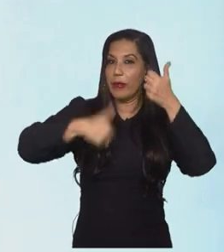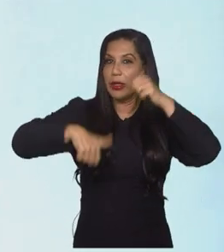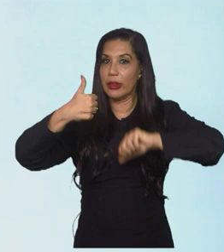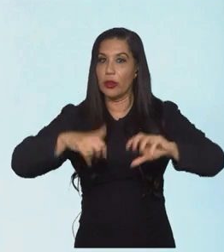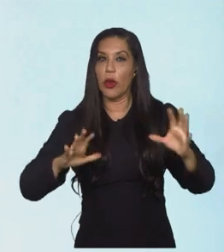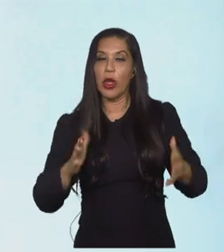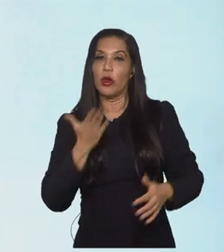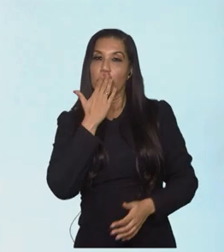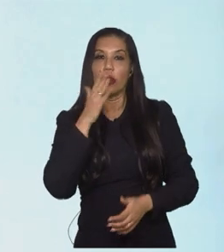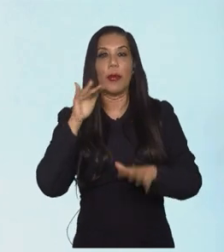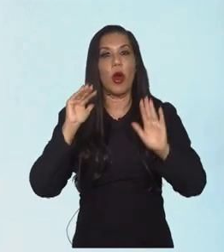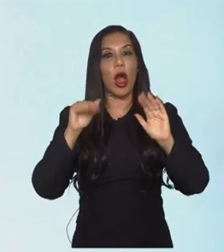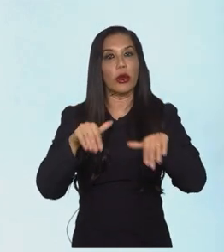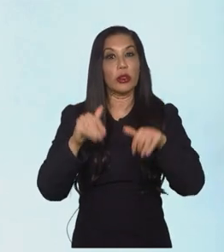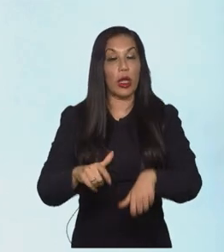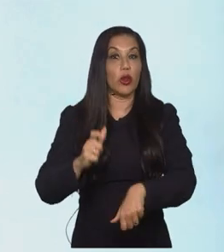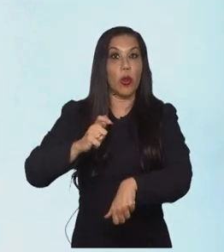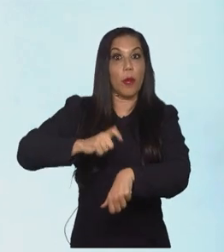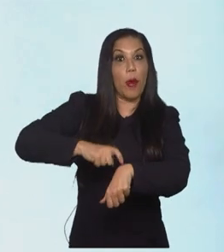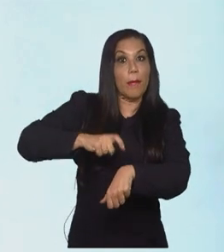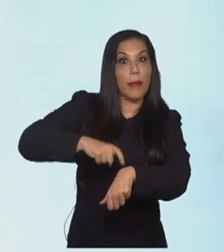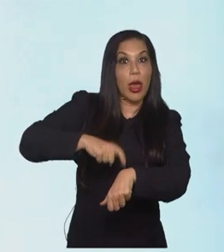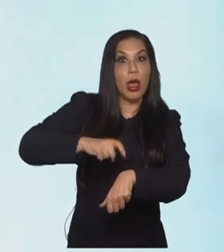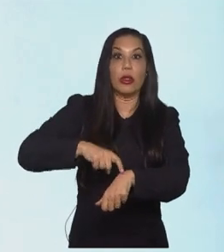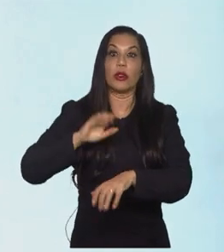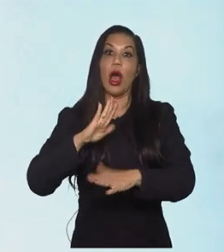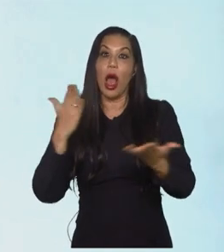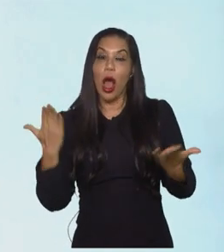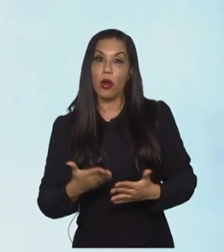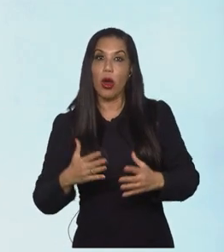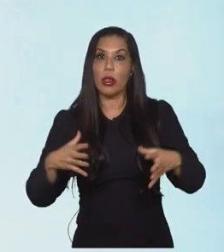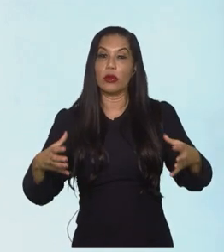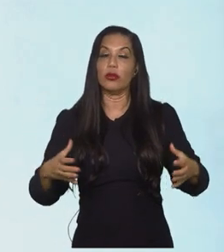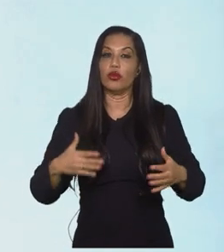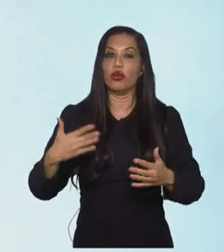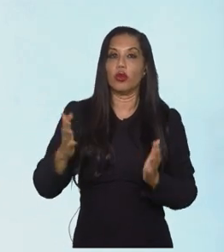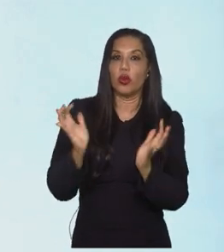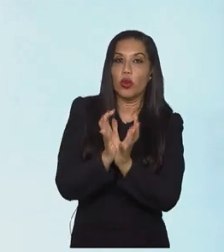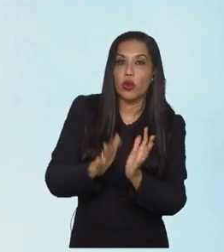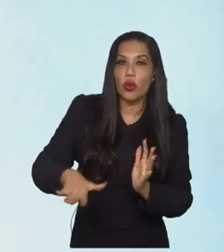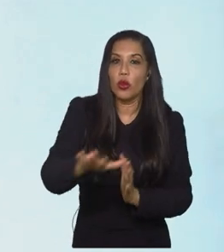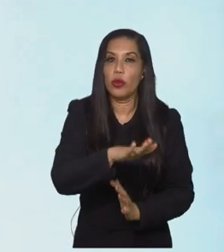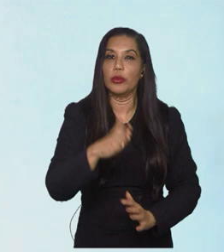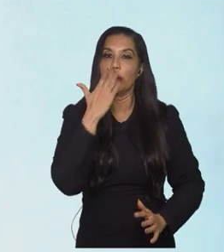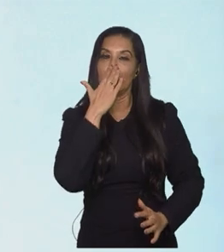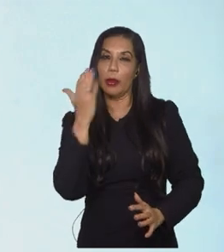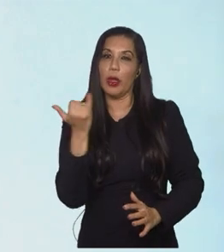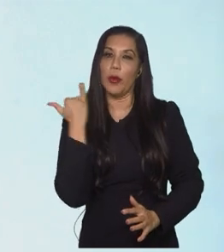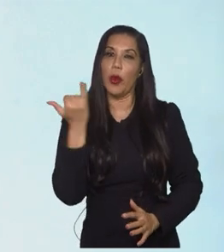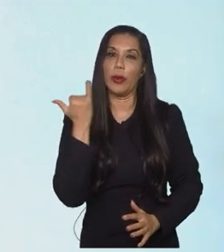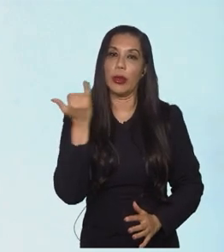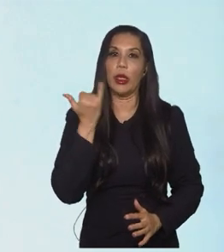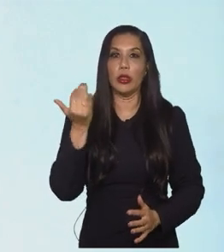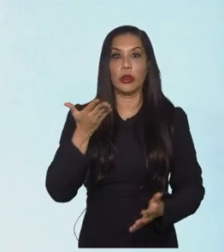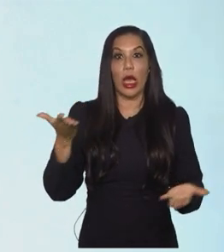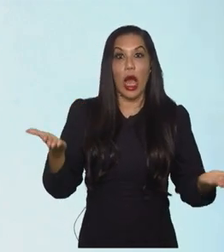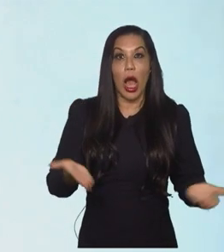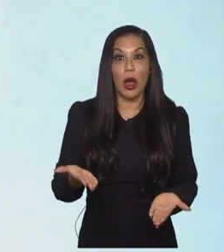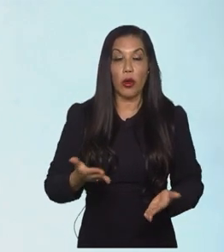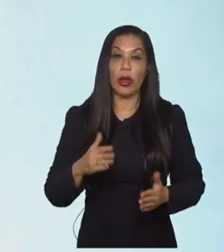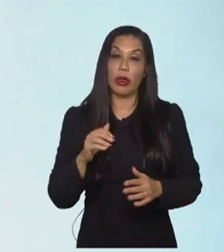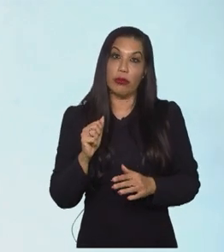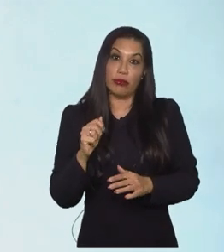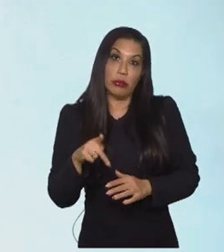equipe australiana está nesse momento de ter uma geração importante, chegando no início do seu fim,